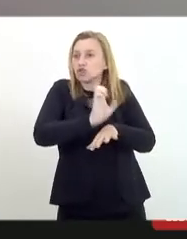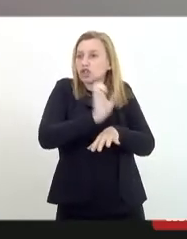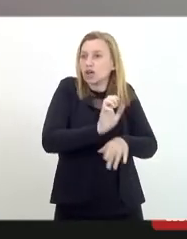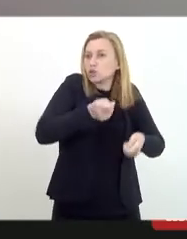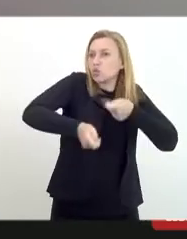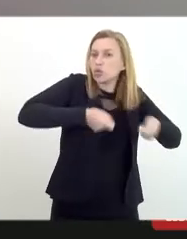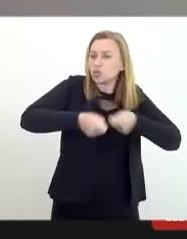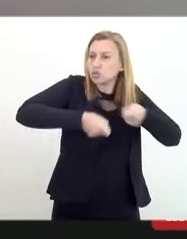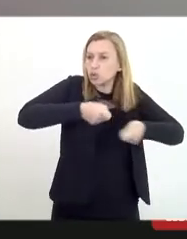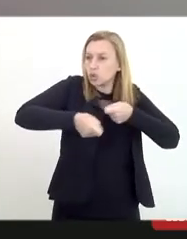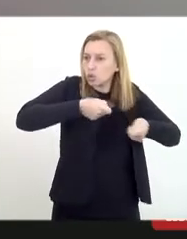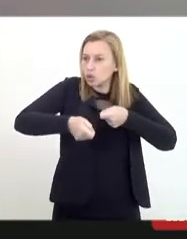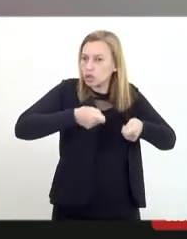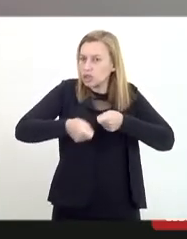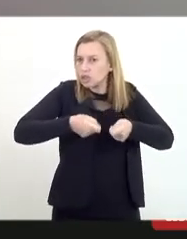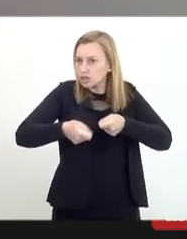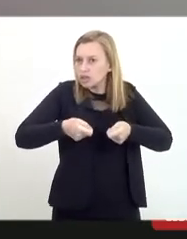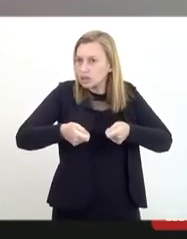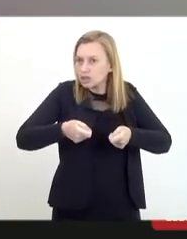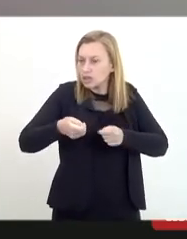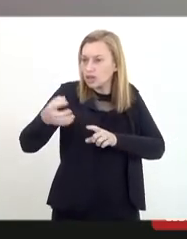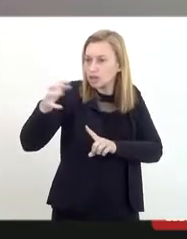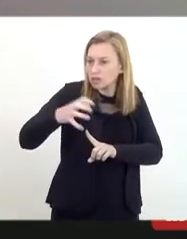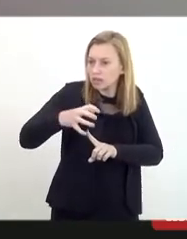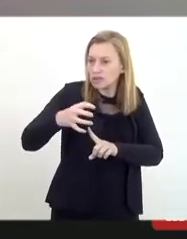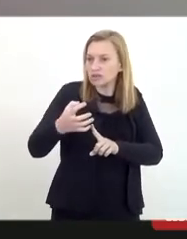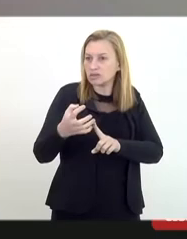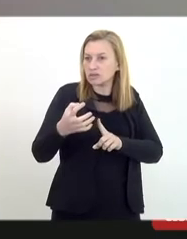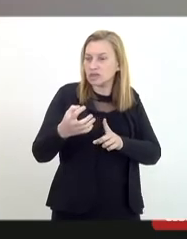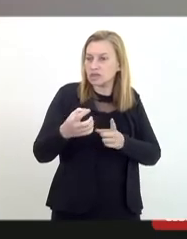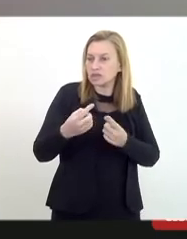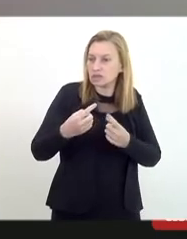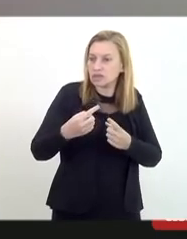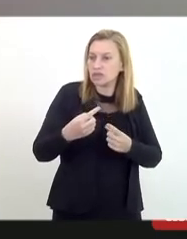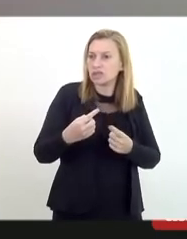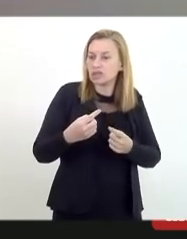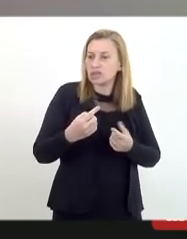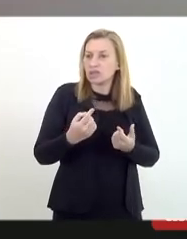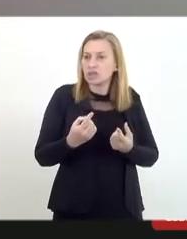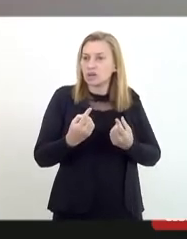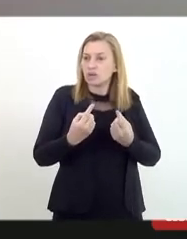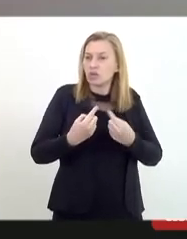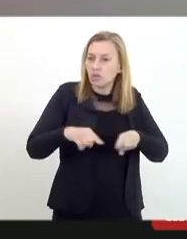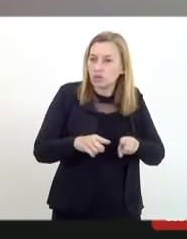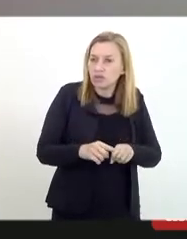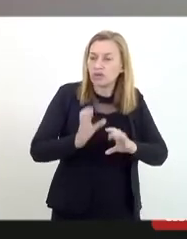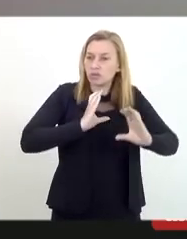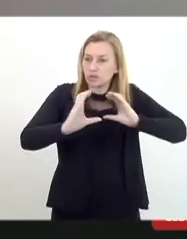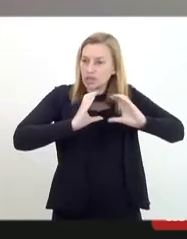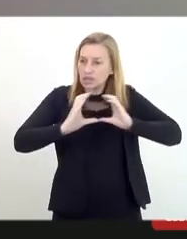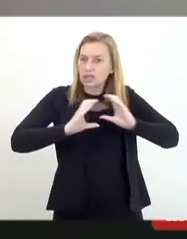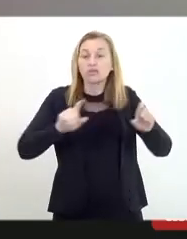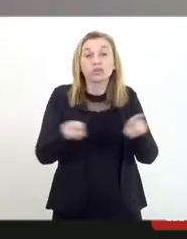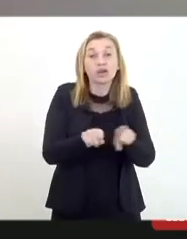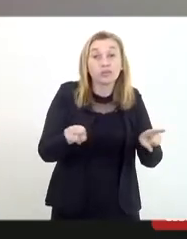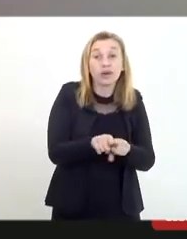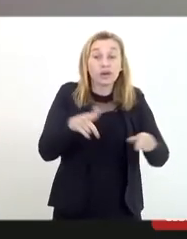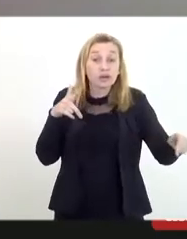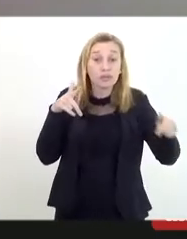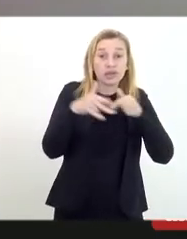e a repressão desses ataques, inclusive por meio da comunicação, e ao mesmo tempo promover as liberdades